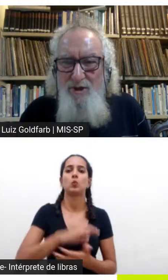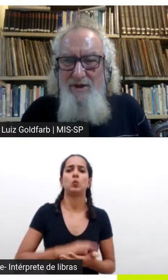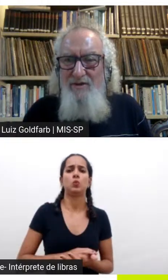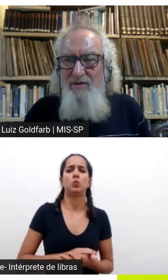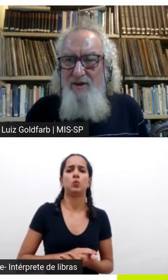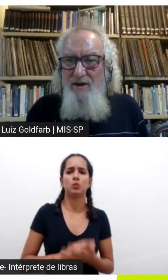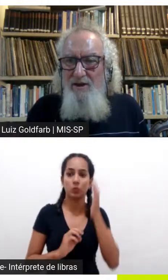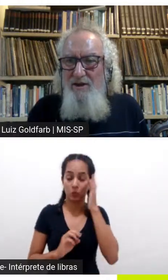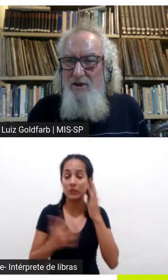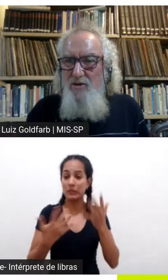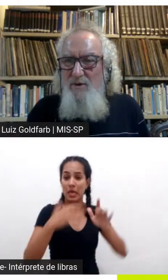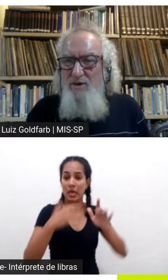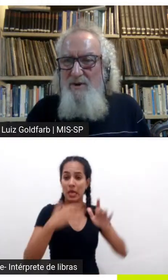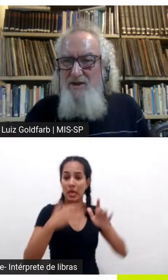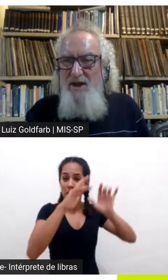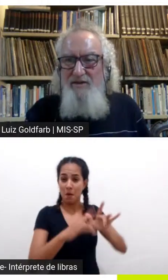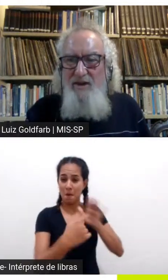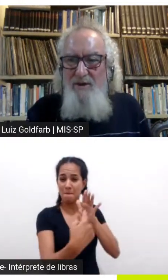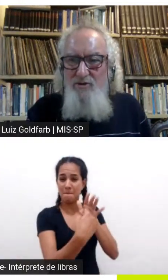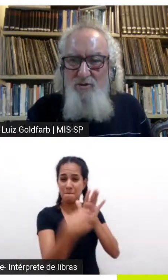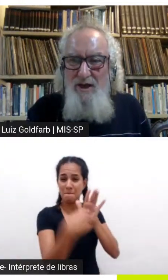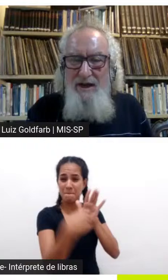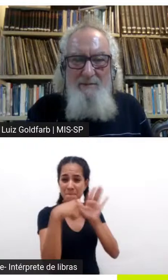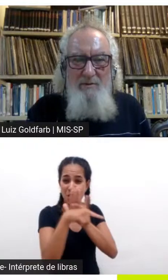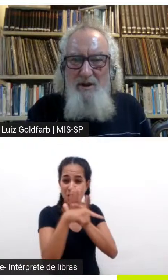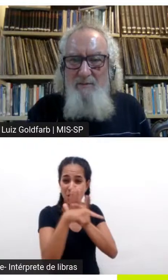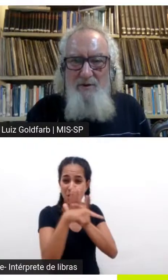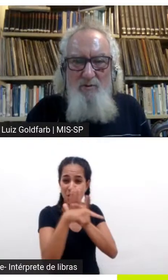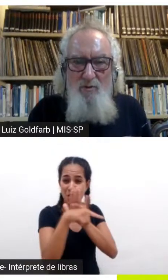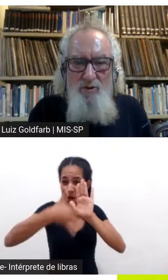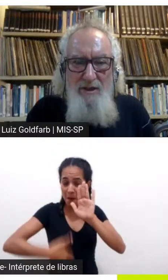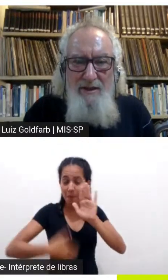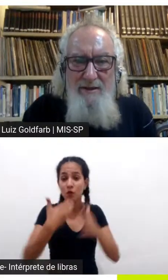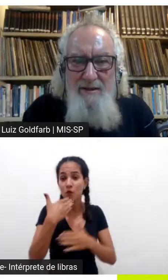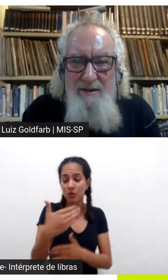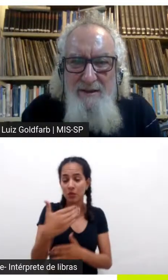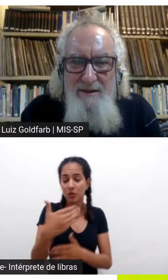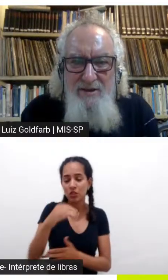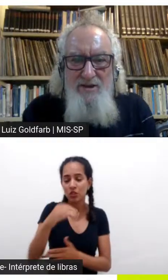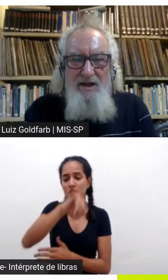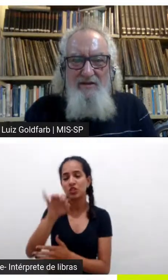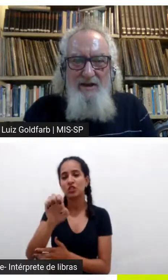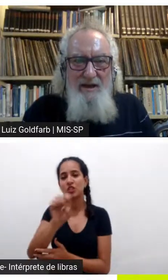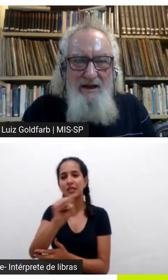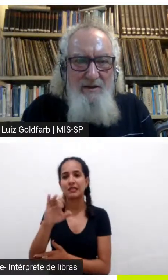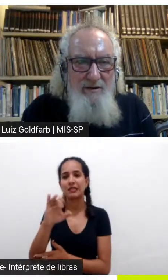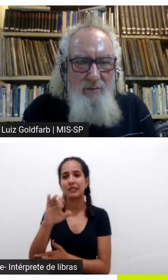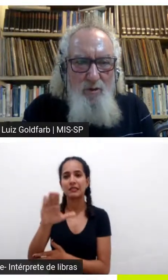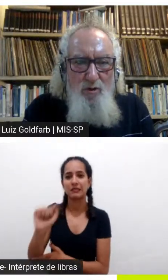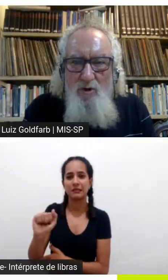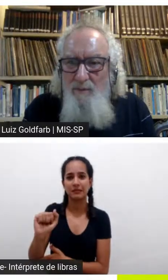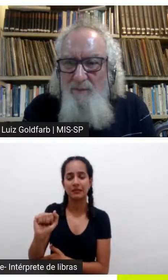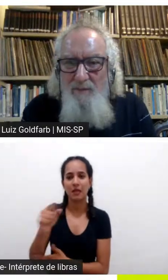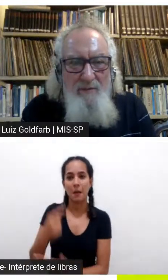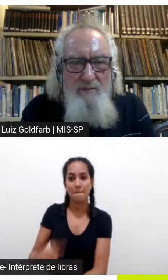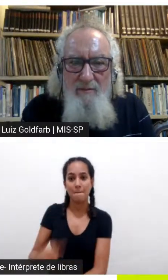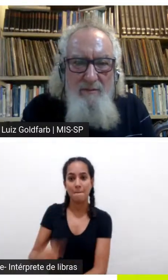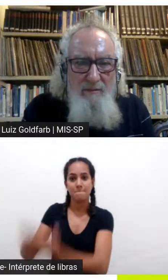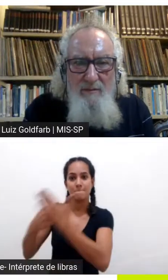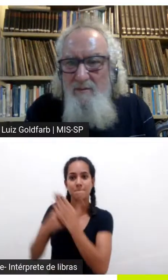perguntas deixa eu pedir para a Jéssica me ajudar primeira pergunta Jéssica Bruno